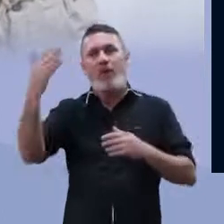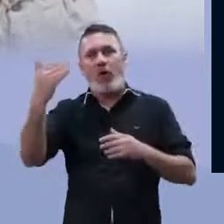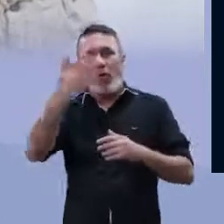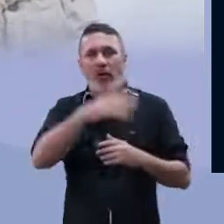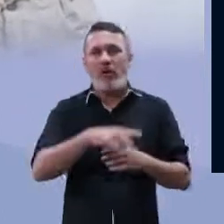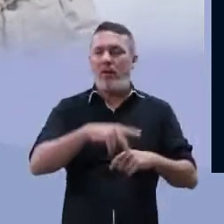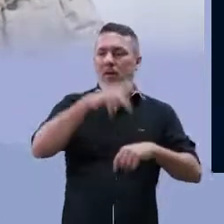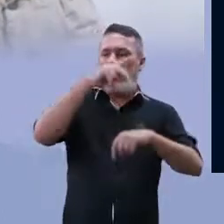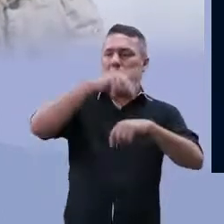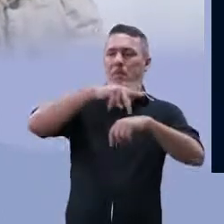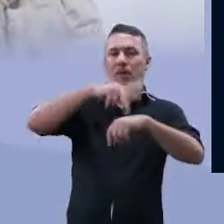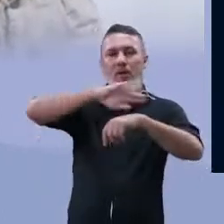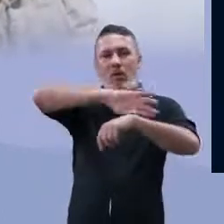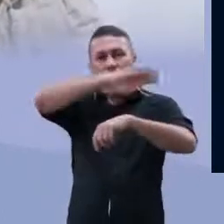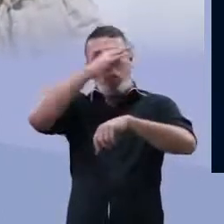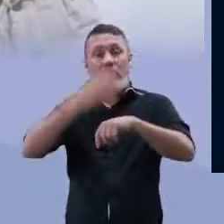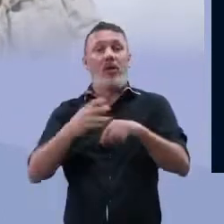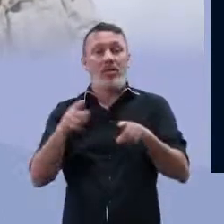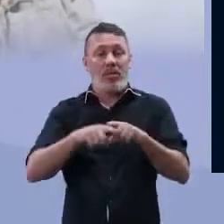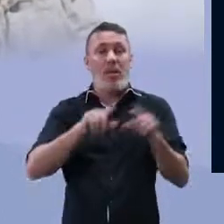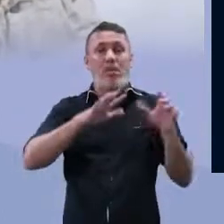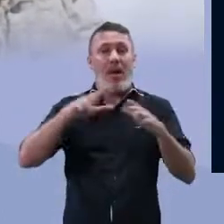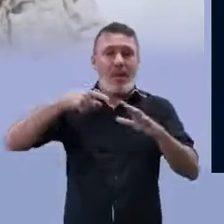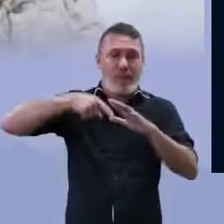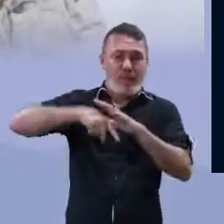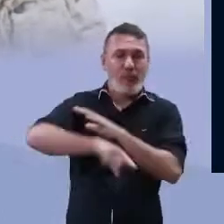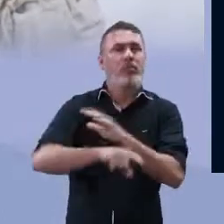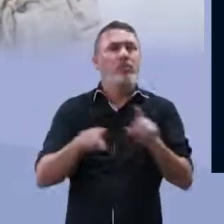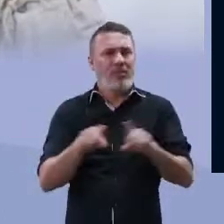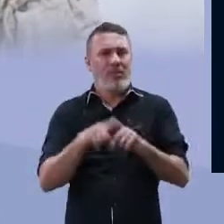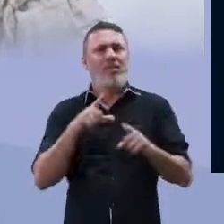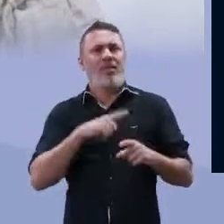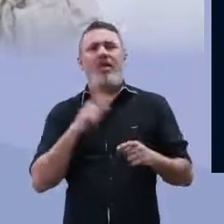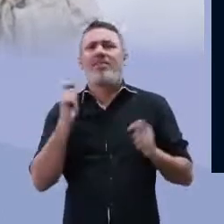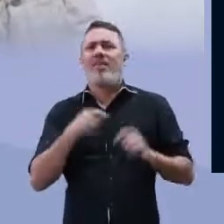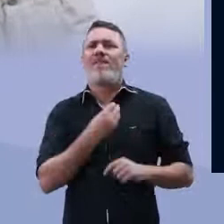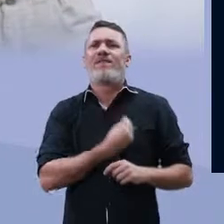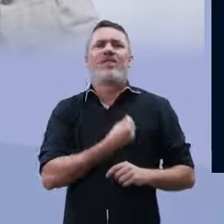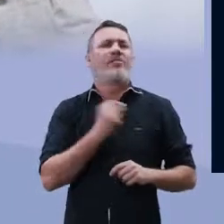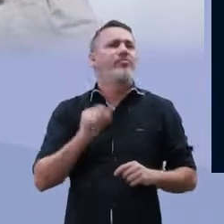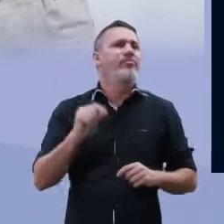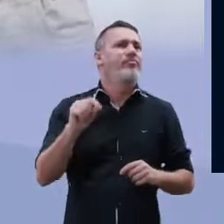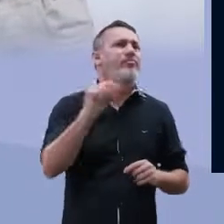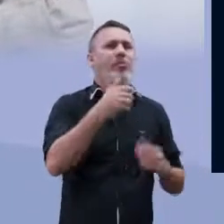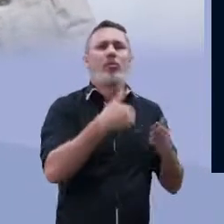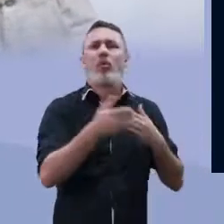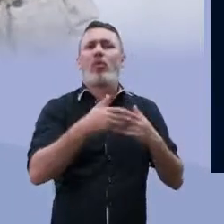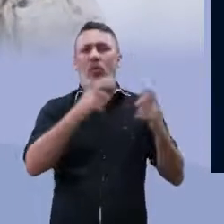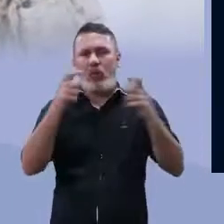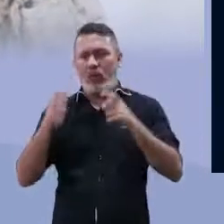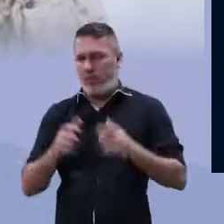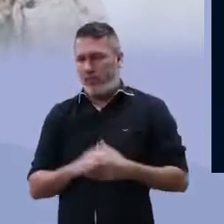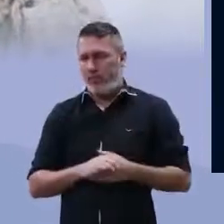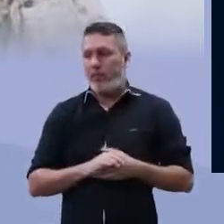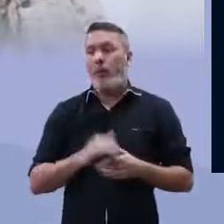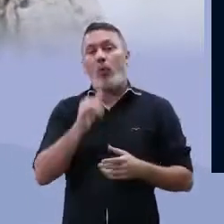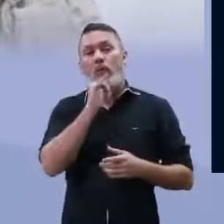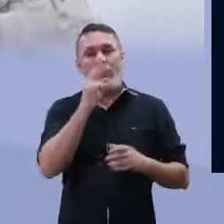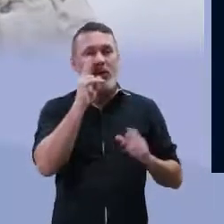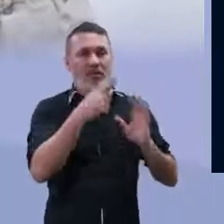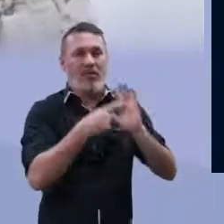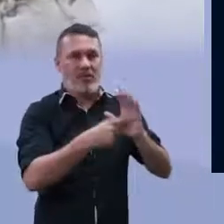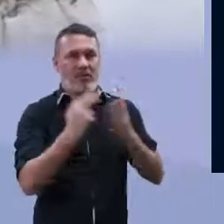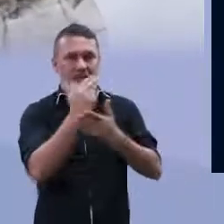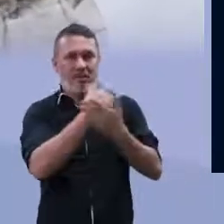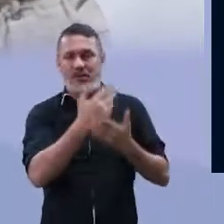humanos, em fendas vulcânicas e até no fundo do mar. Então eles conseguem sobreviver em qualquer superfície.